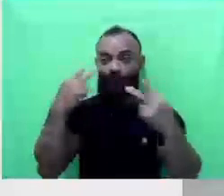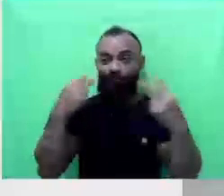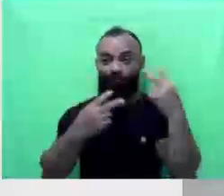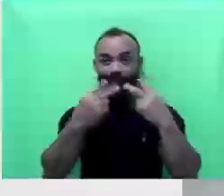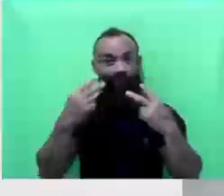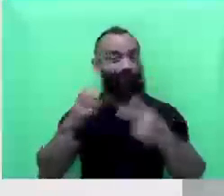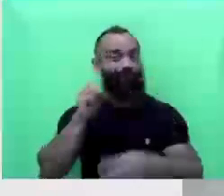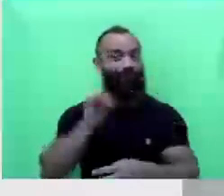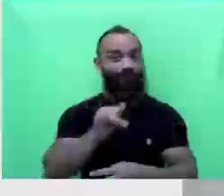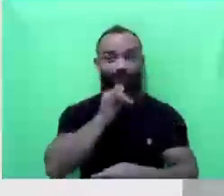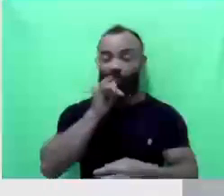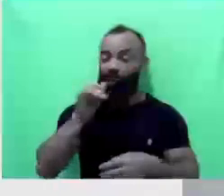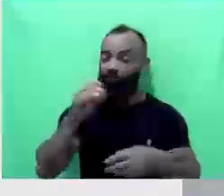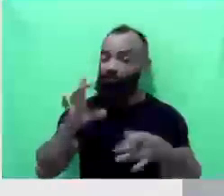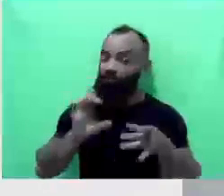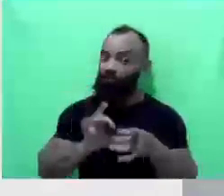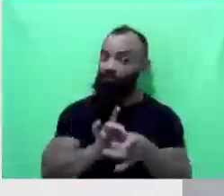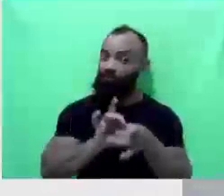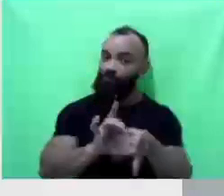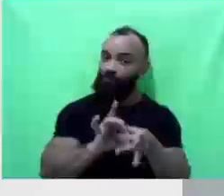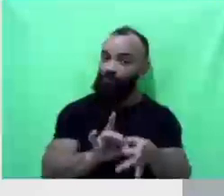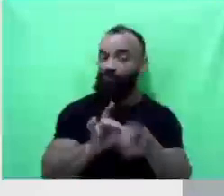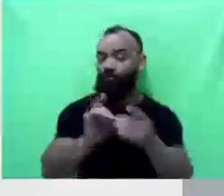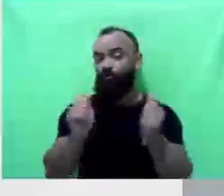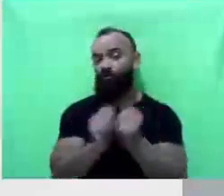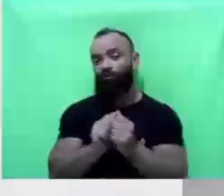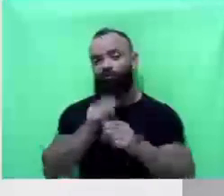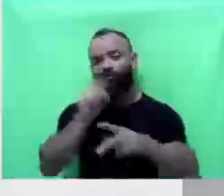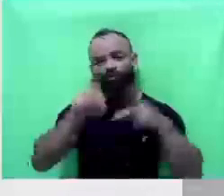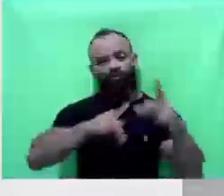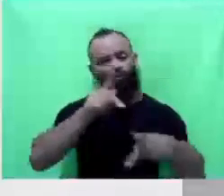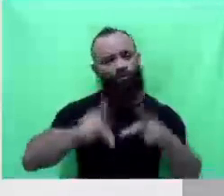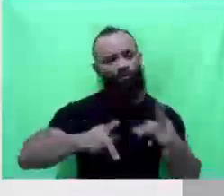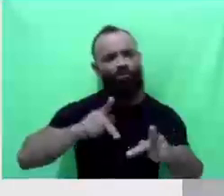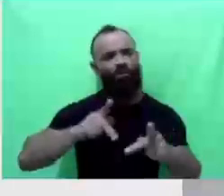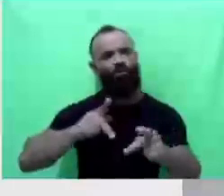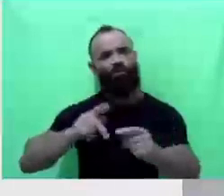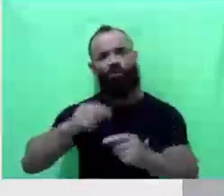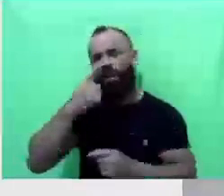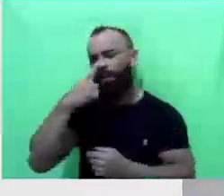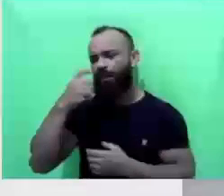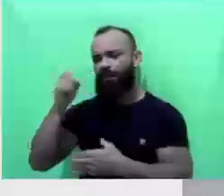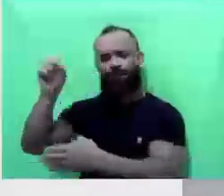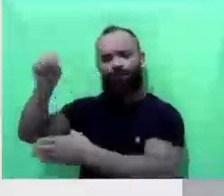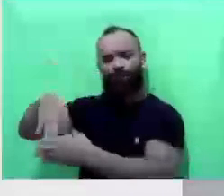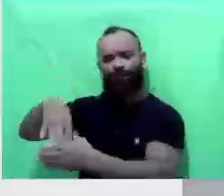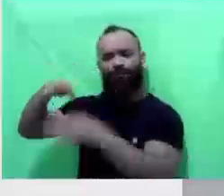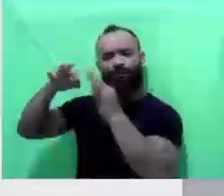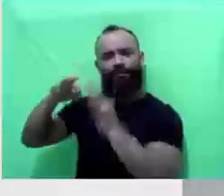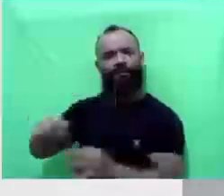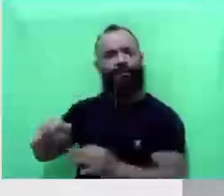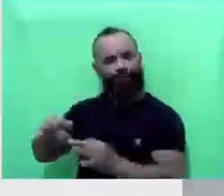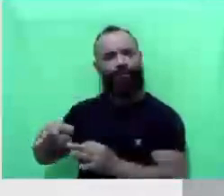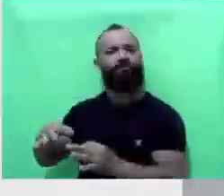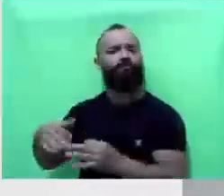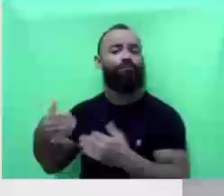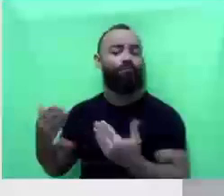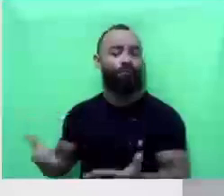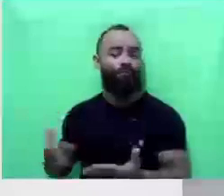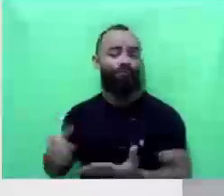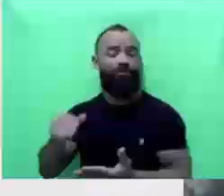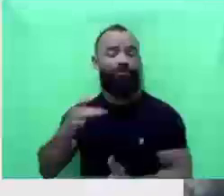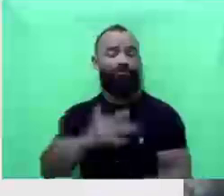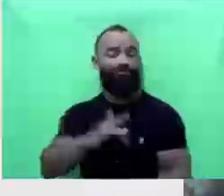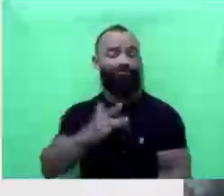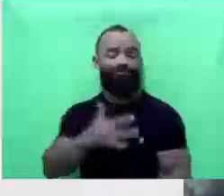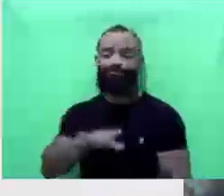tiver a parceria da comunidade, das pessoas, de colocar o seu lixo nos lugares corretos, infelizmente é isso que vai acontecer.